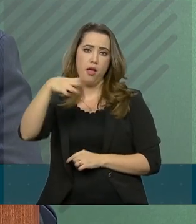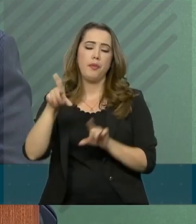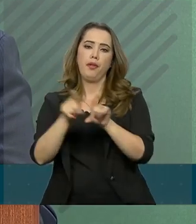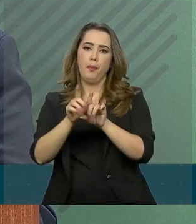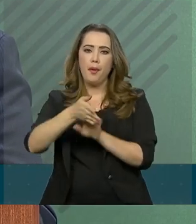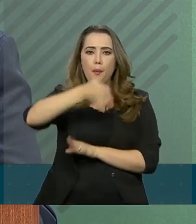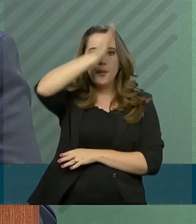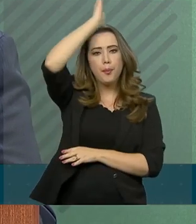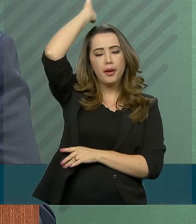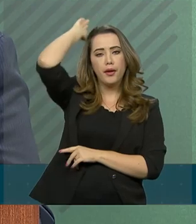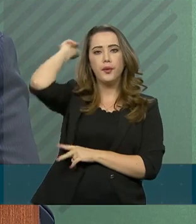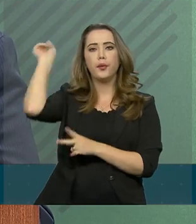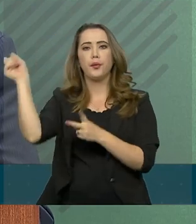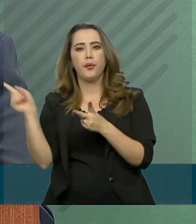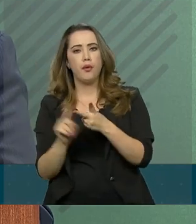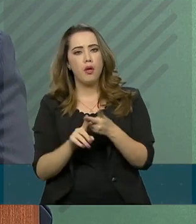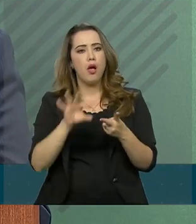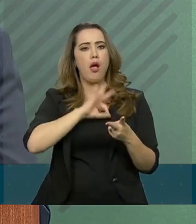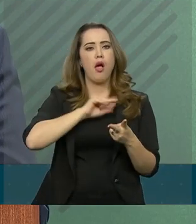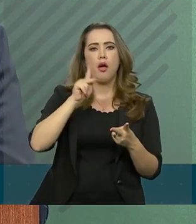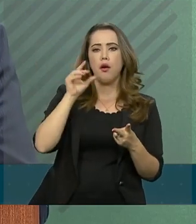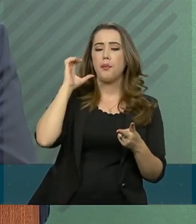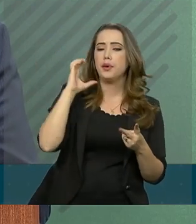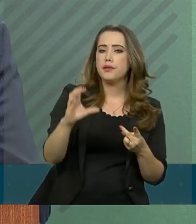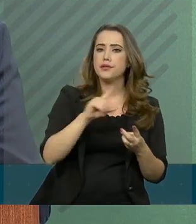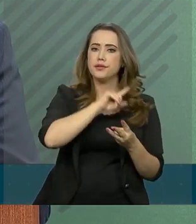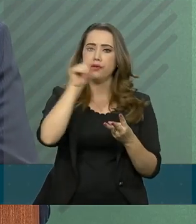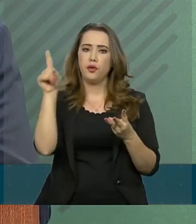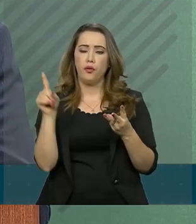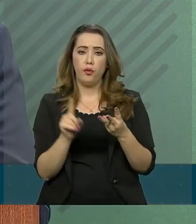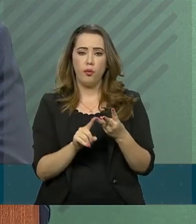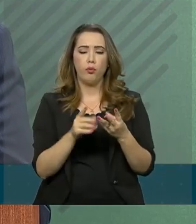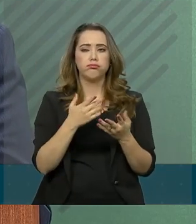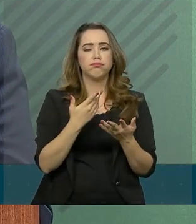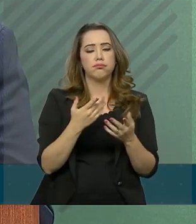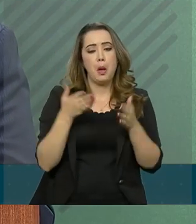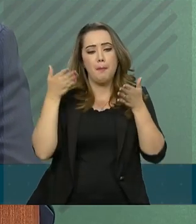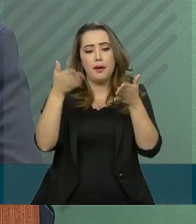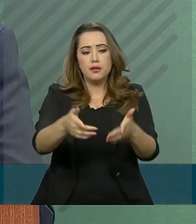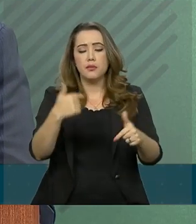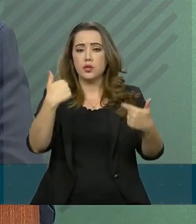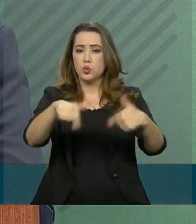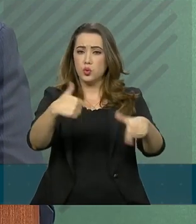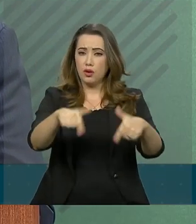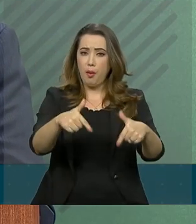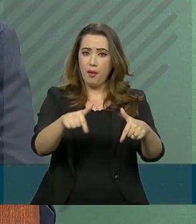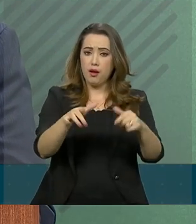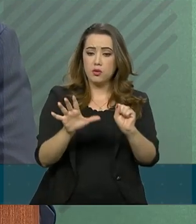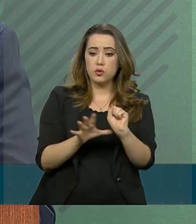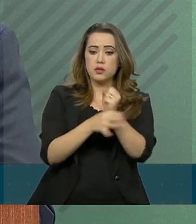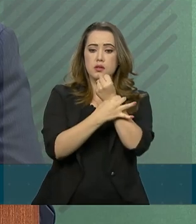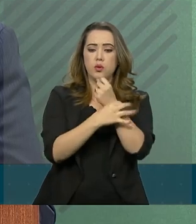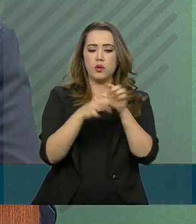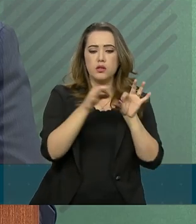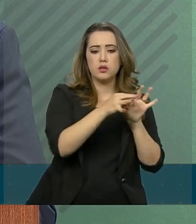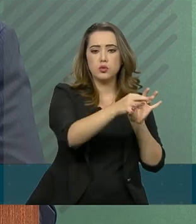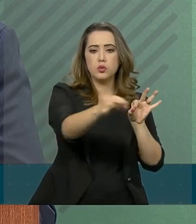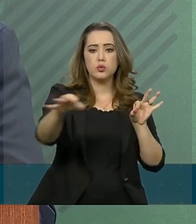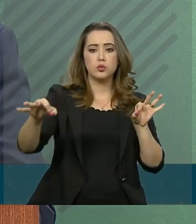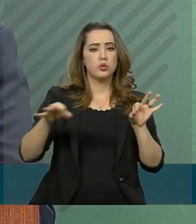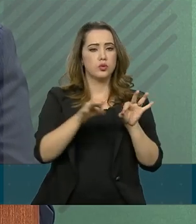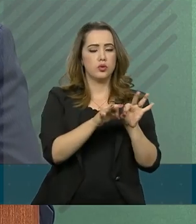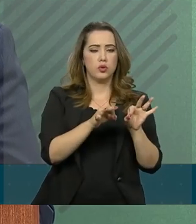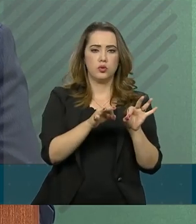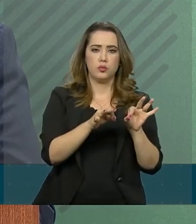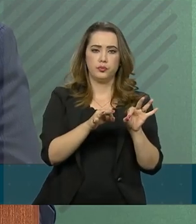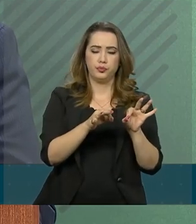bombeiros militares, a polícia civil, participasse das ações de segurança da área, em